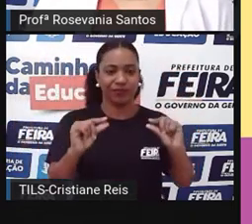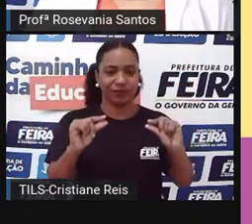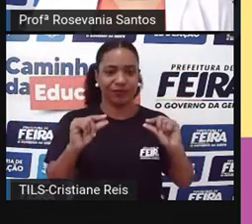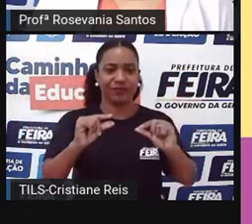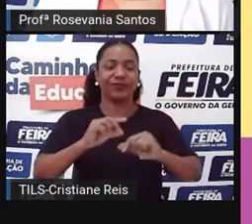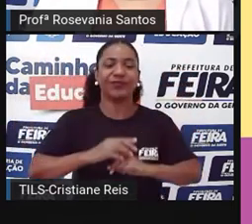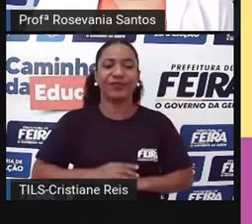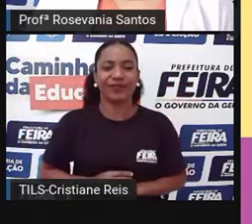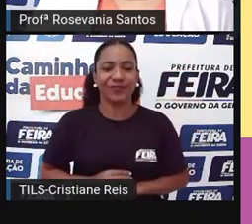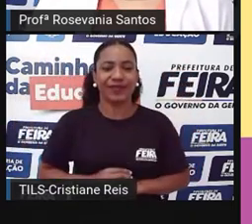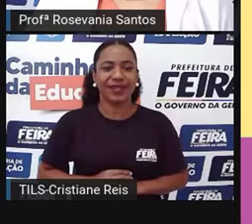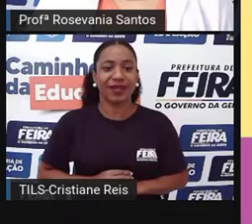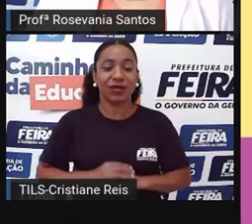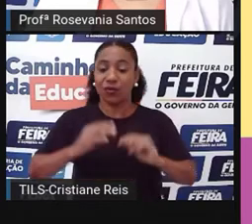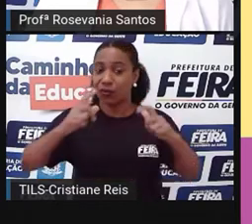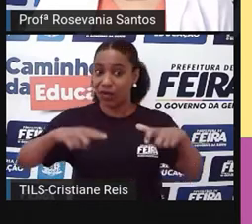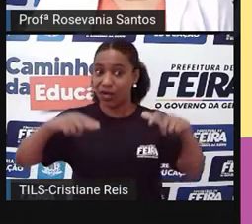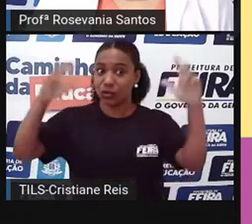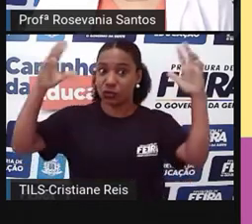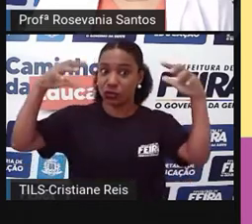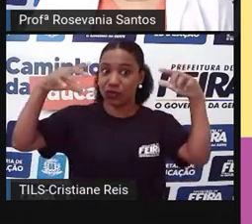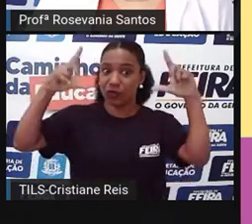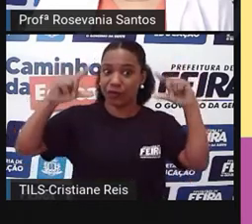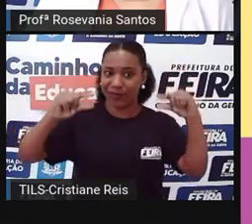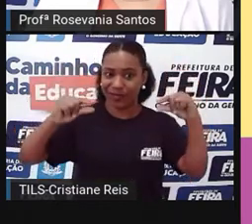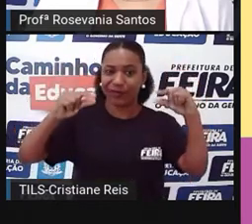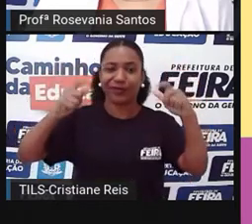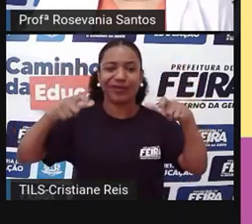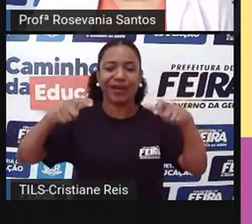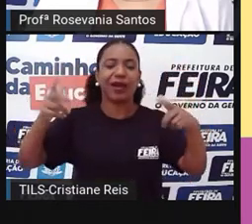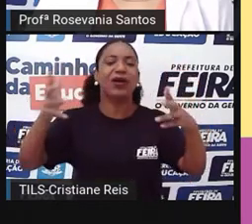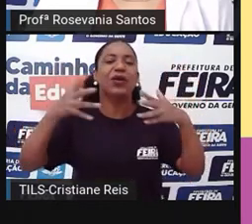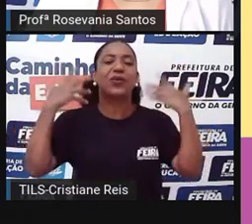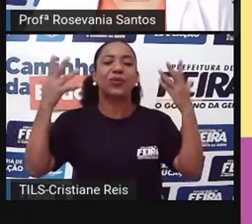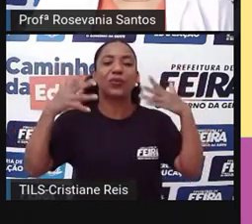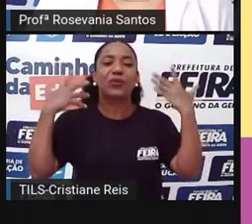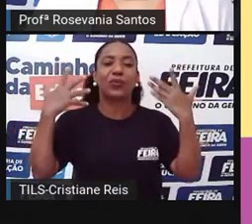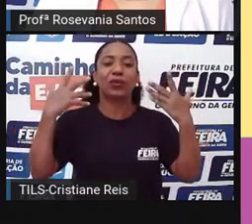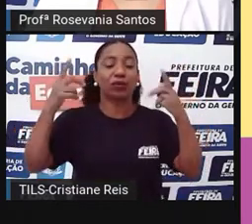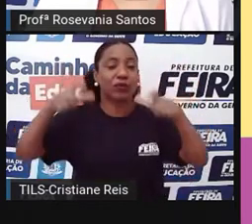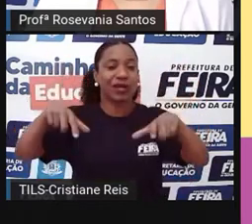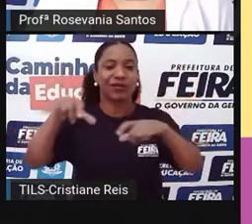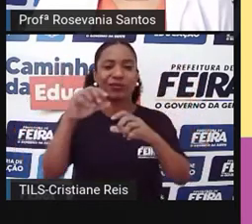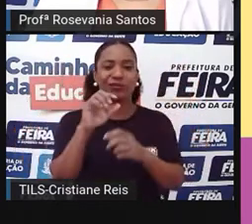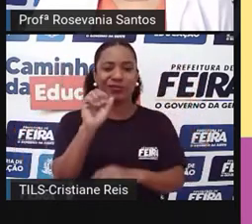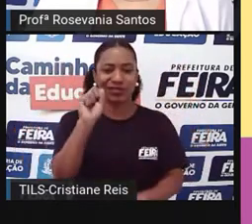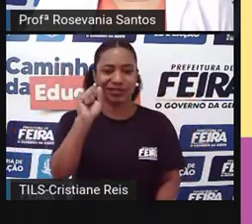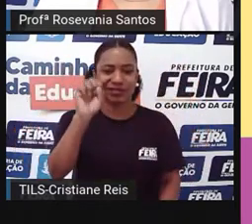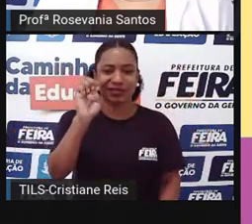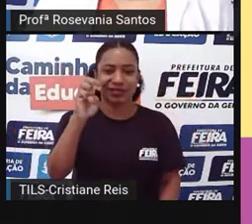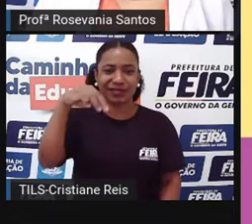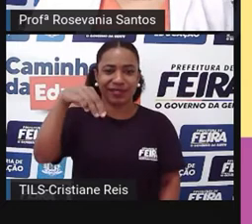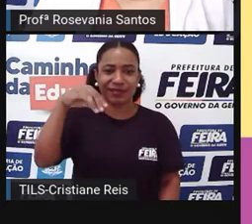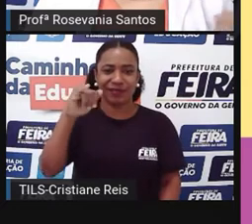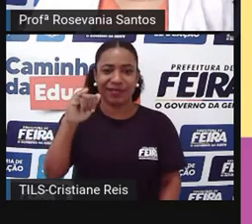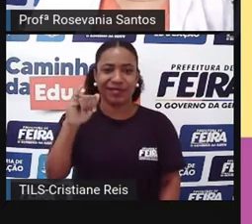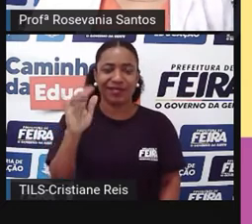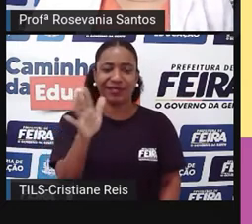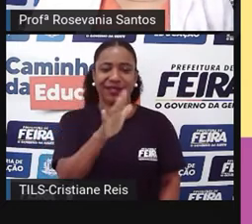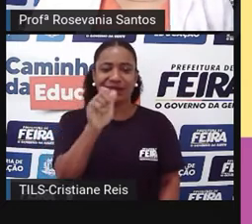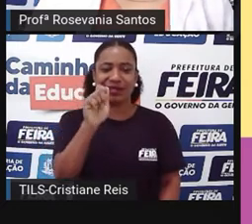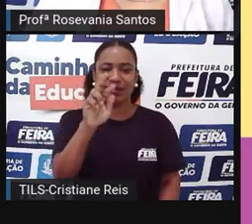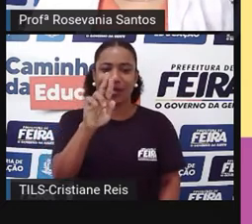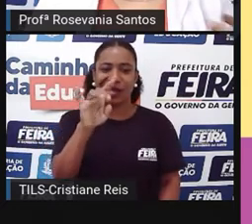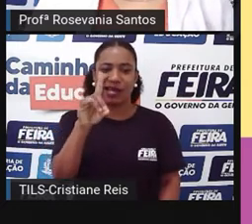menos é a área do clima tropical semiárido. Então, essa área aqui do semiárido, que é aquela da seca, que a gente tem